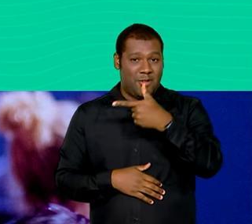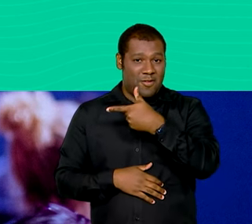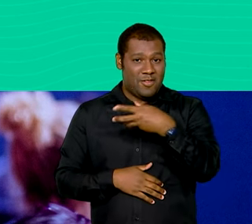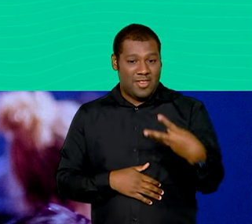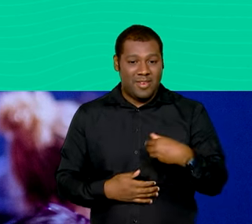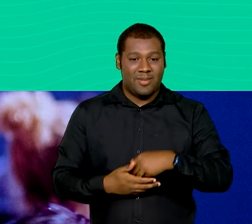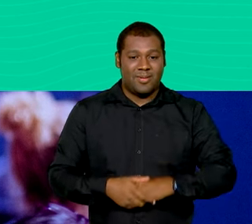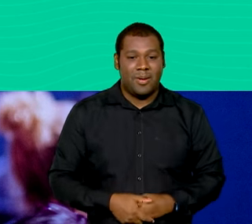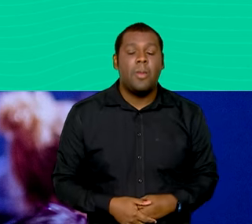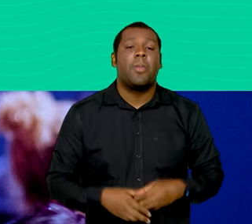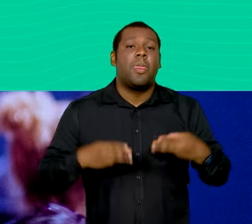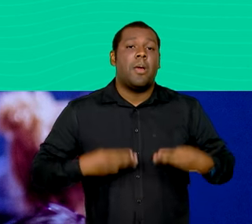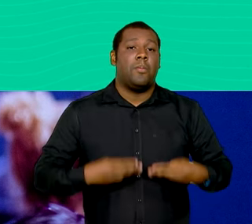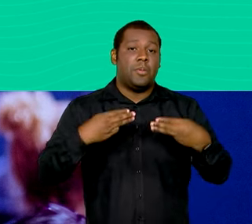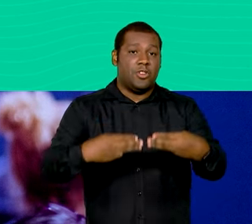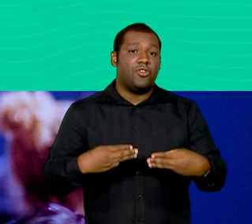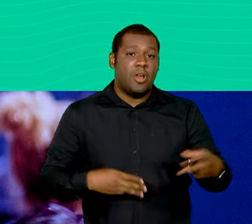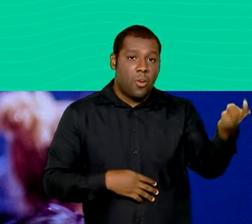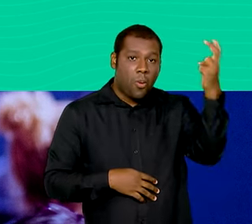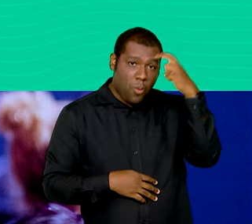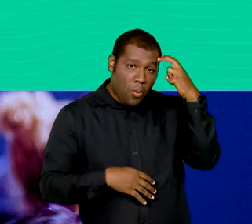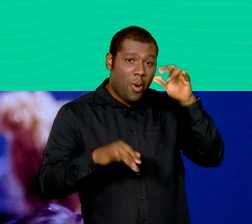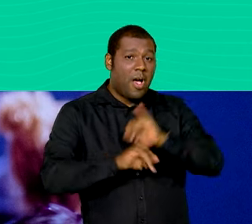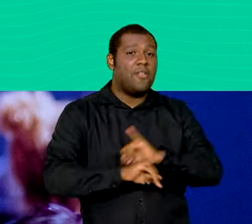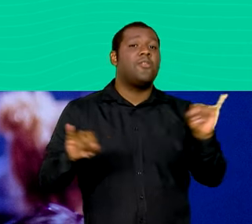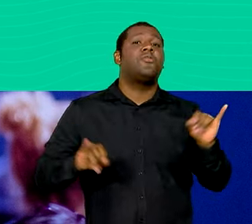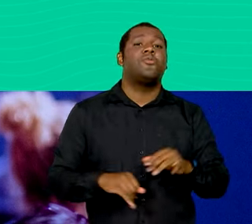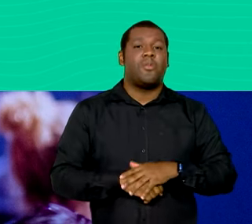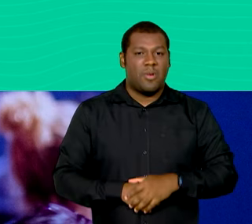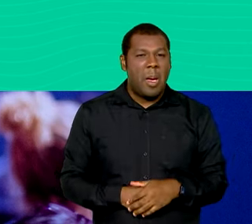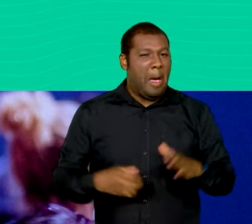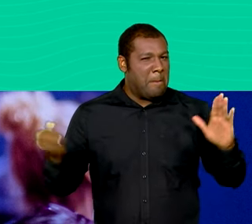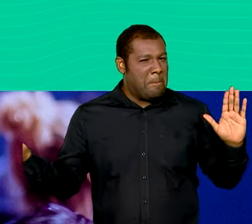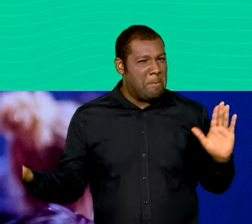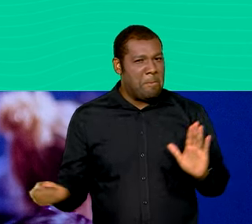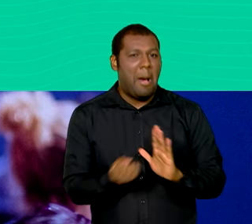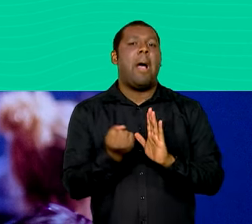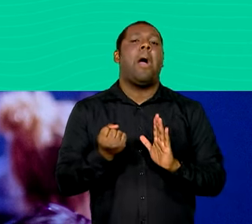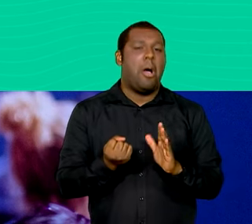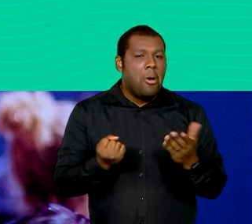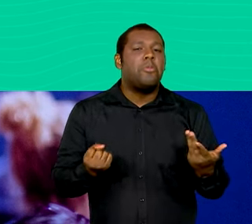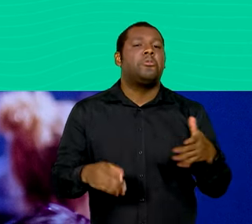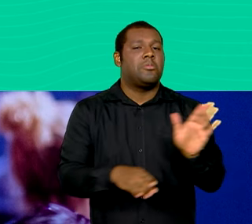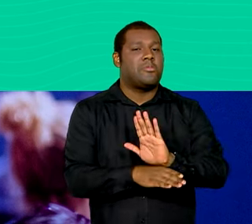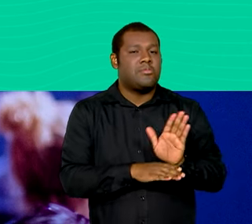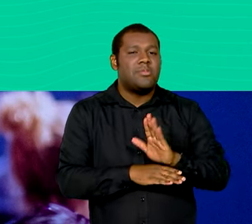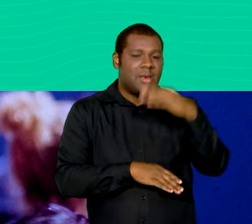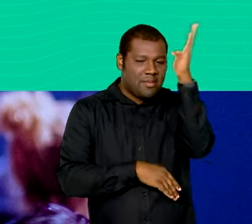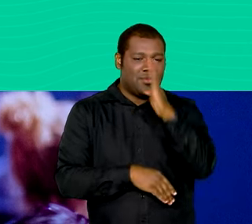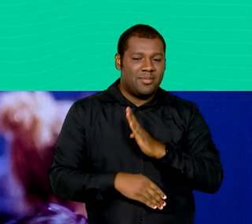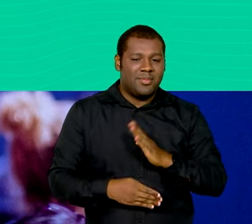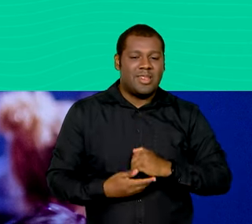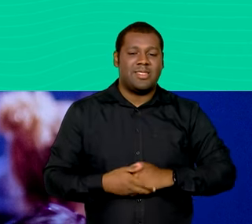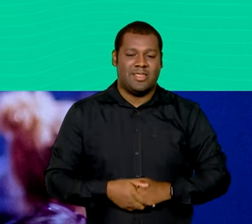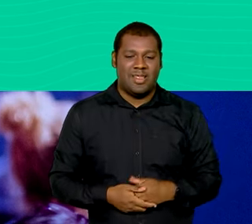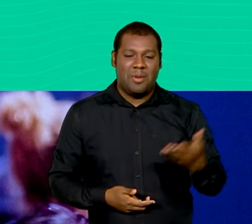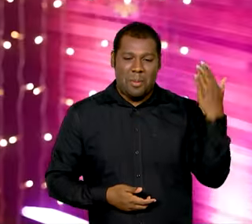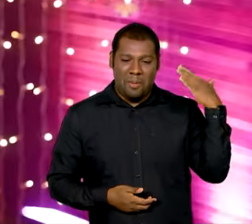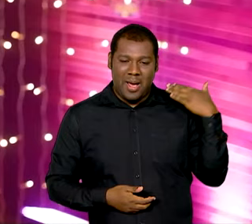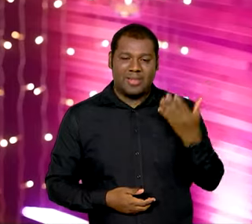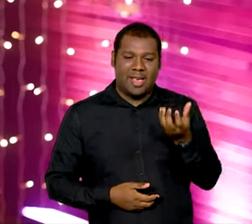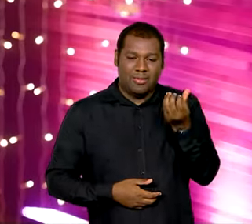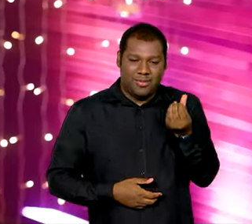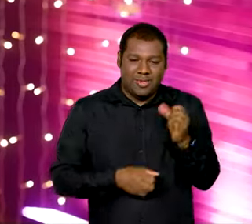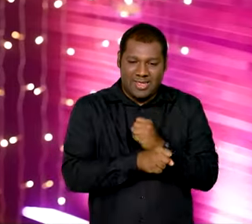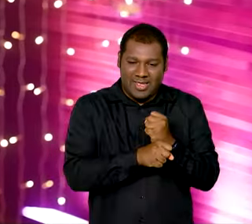Segundo o Ministério da Cultura, foi o maior público para produções nacionais dos últimos seis anos.